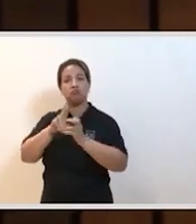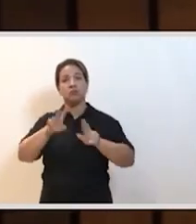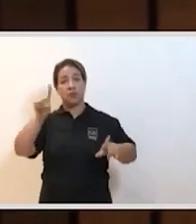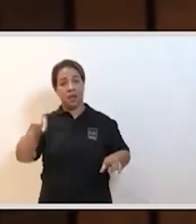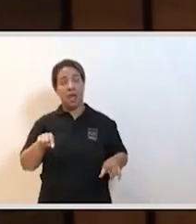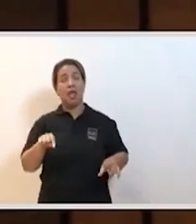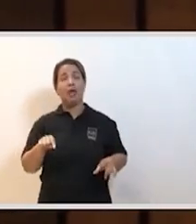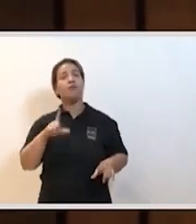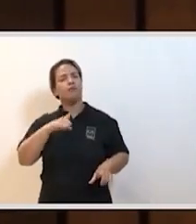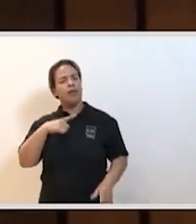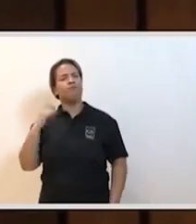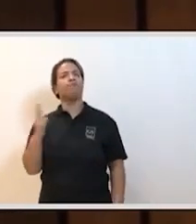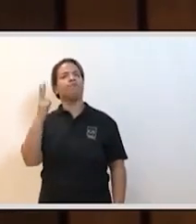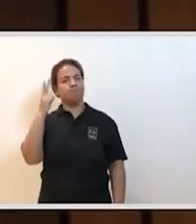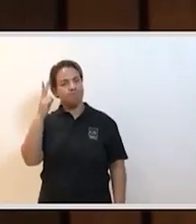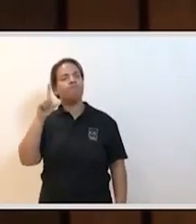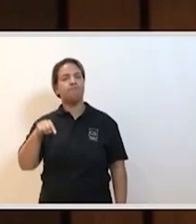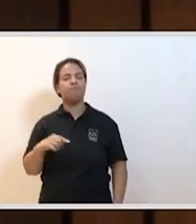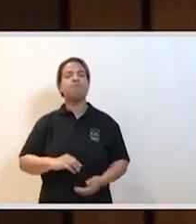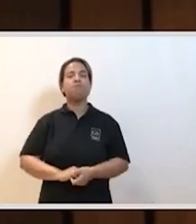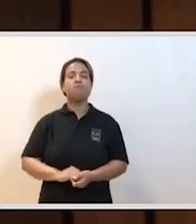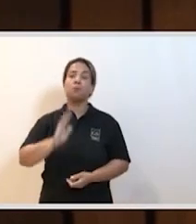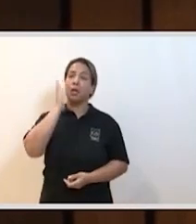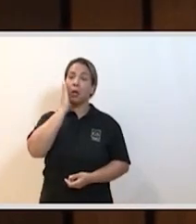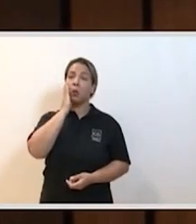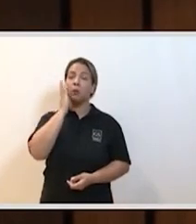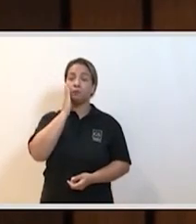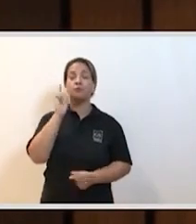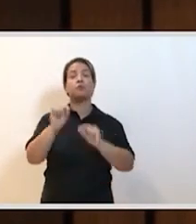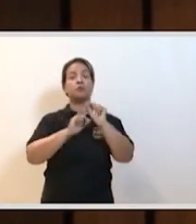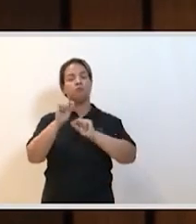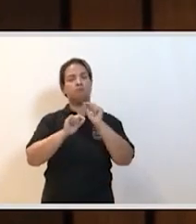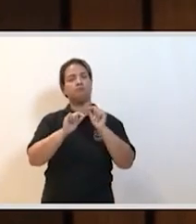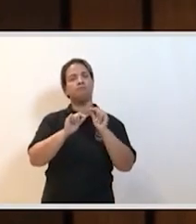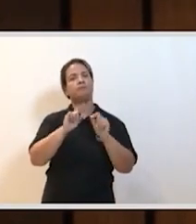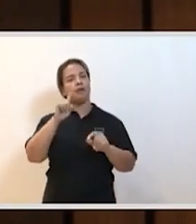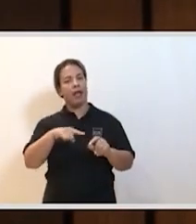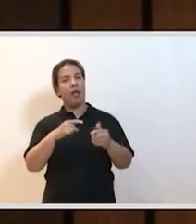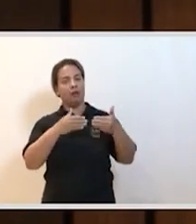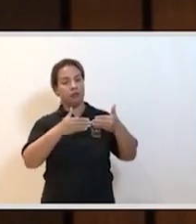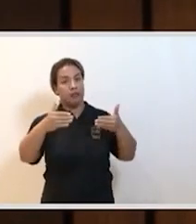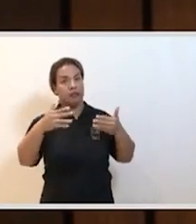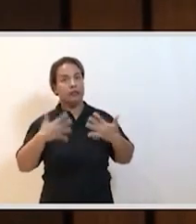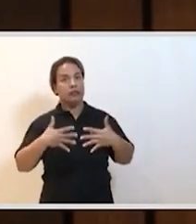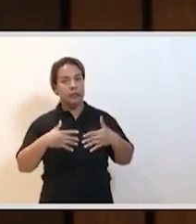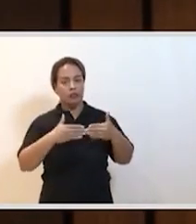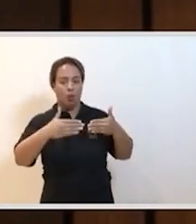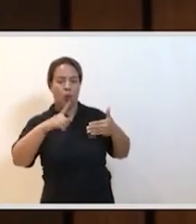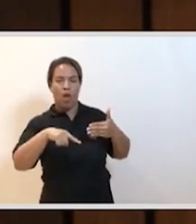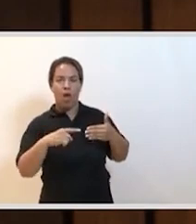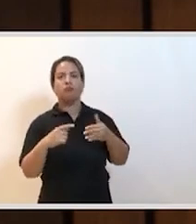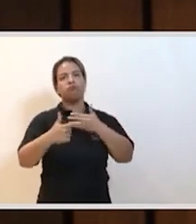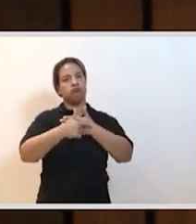sem dúvida enriquece muito. Eu sei que, particularmente para a atenção primária, que tem um papel fundamental,